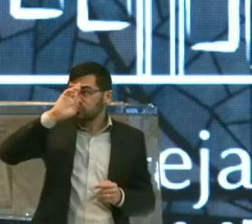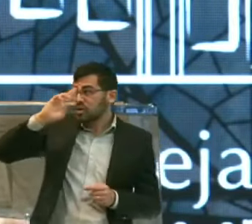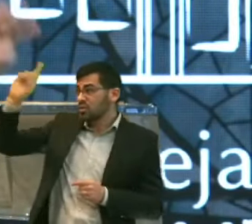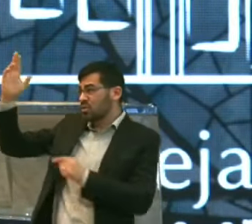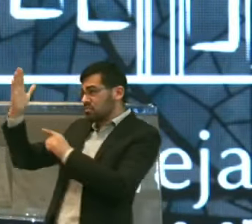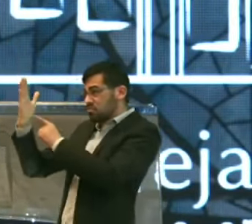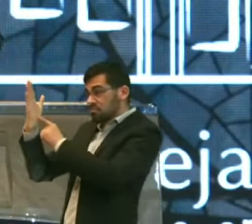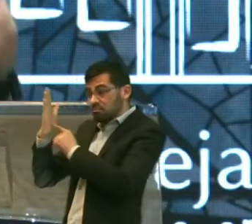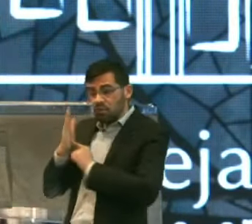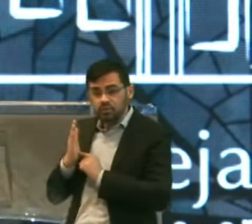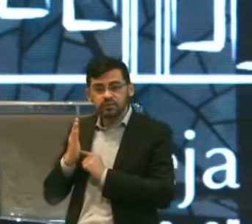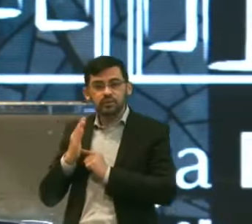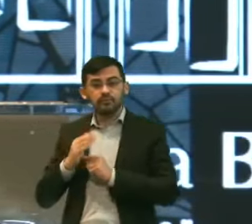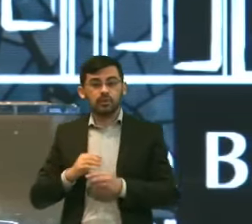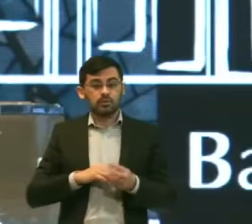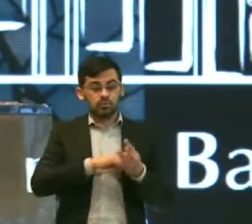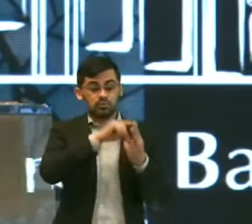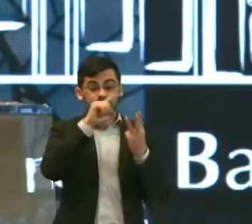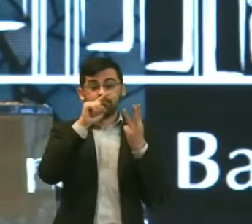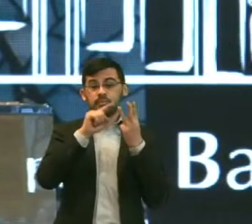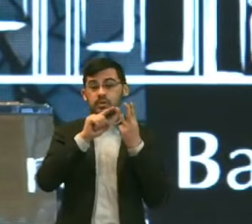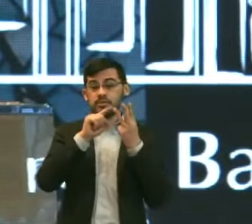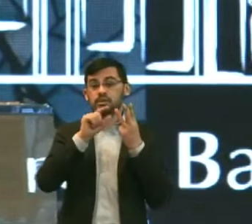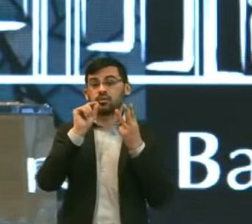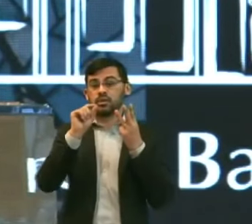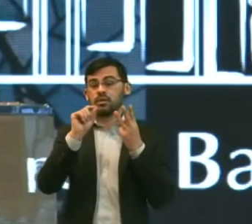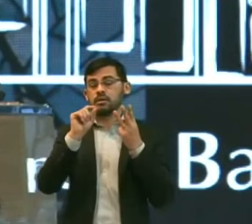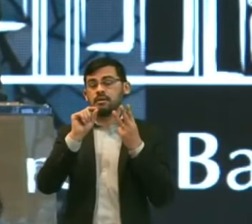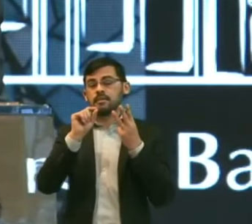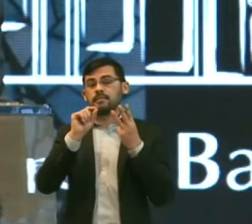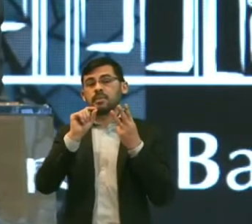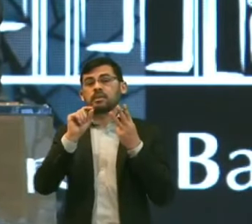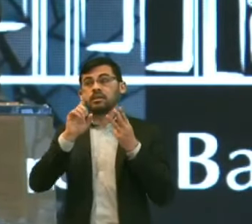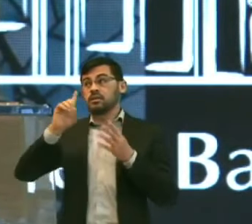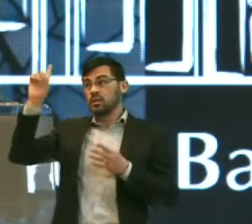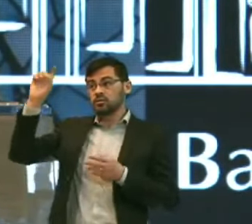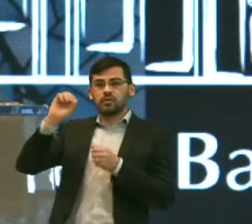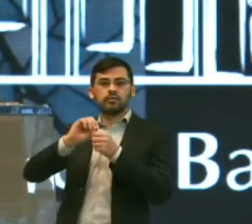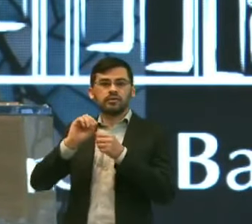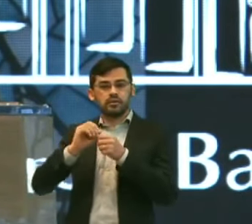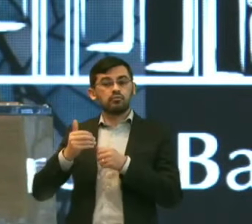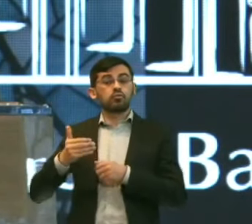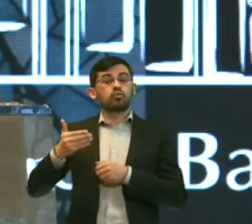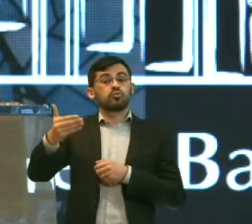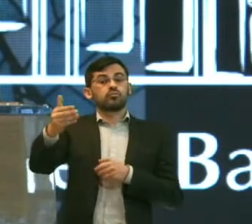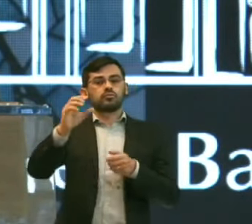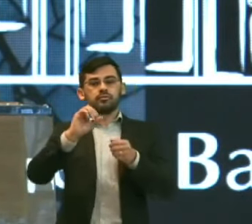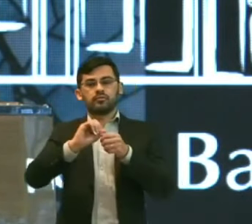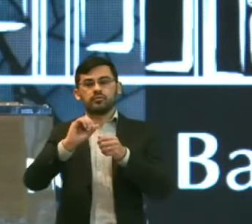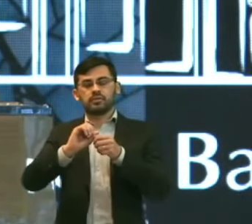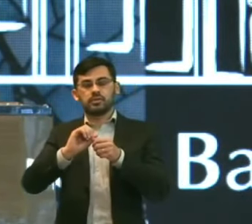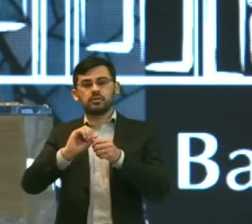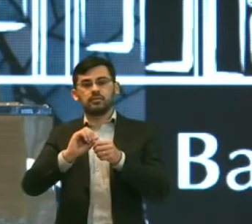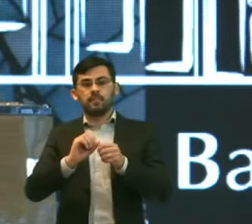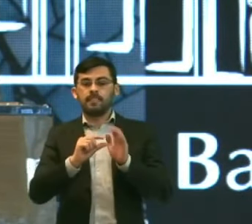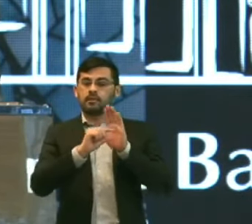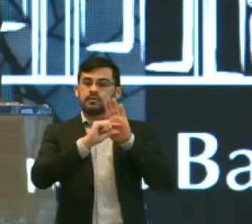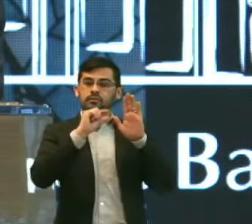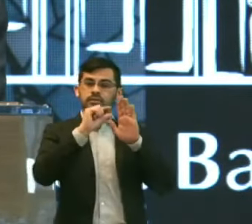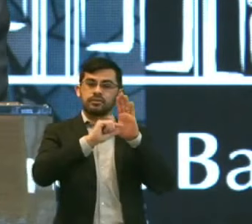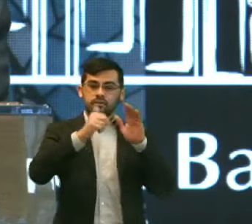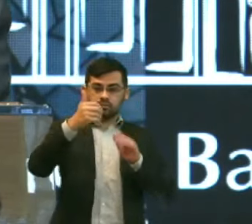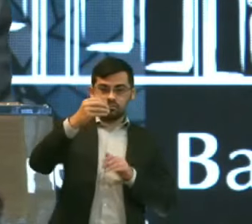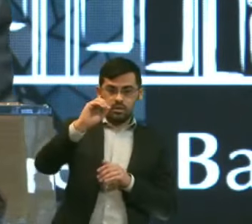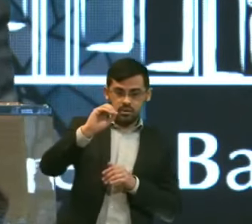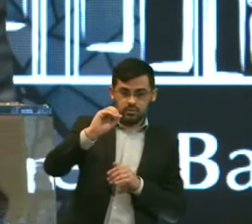Terceiro sinal Que Deus vai fazer E continua fazendo Está nos versículos